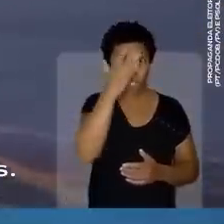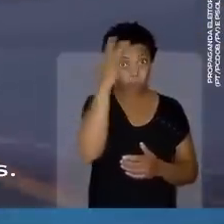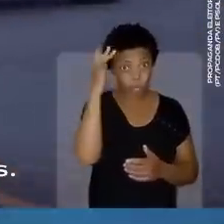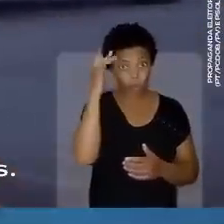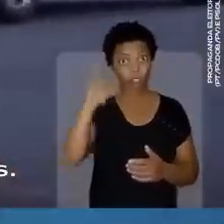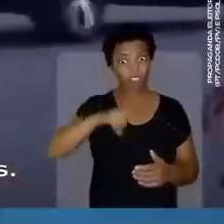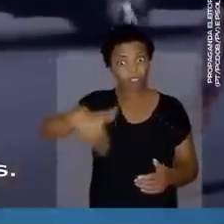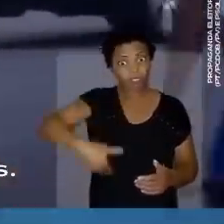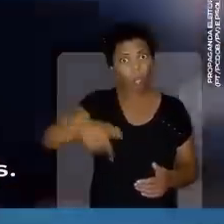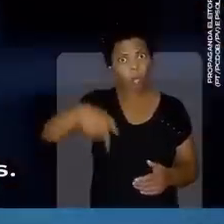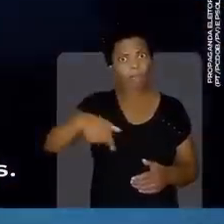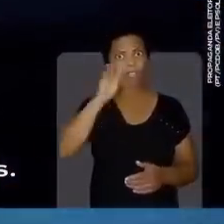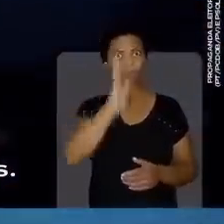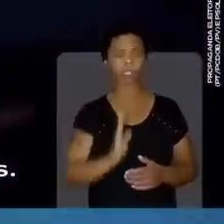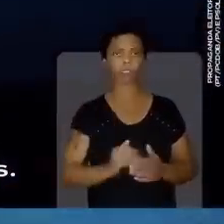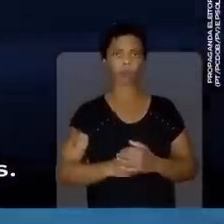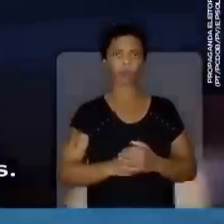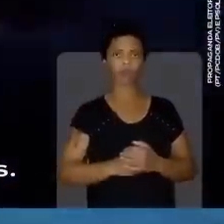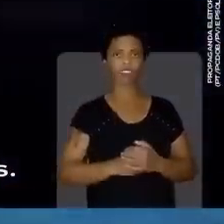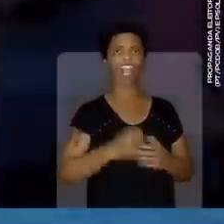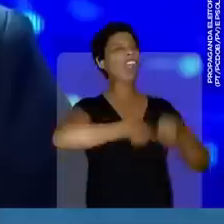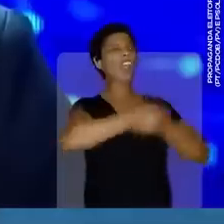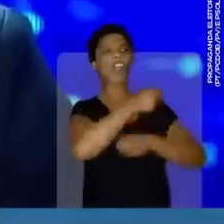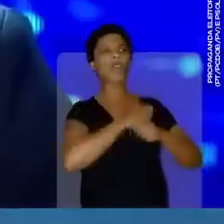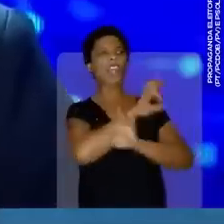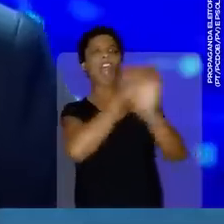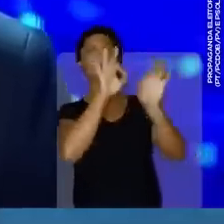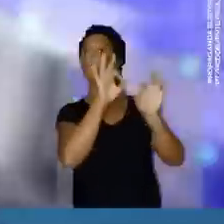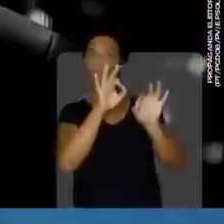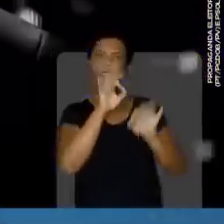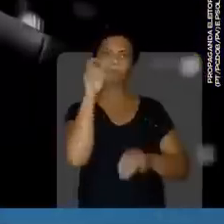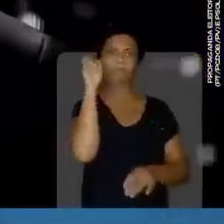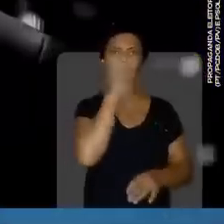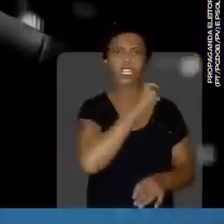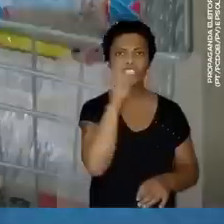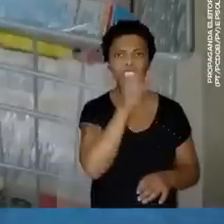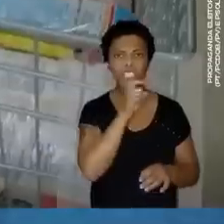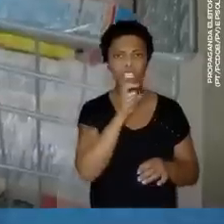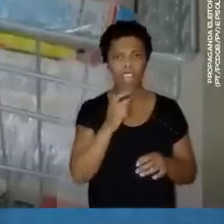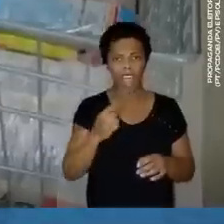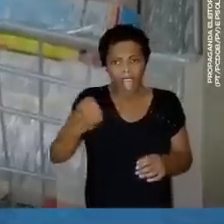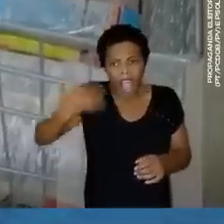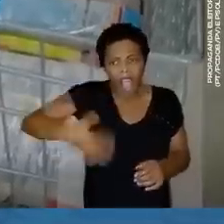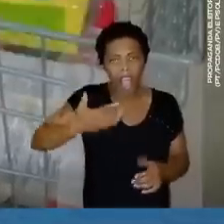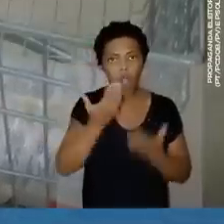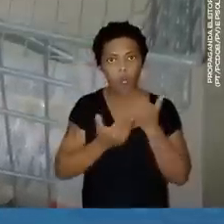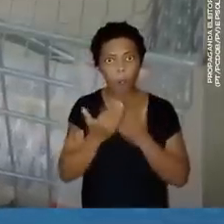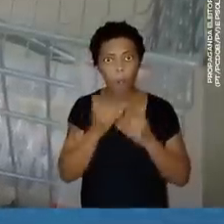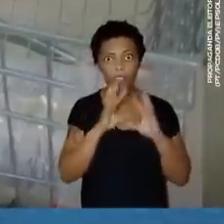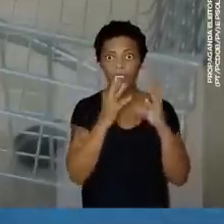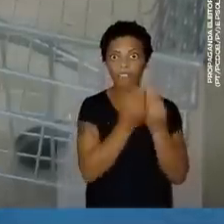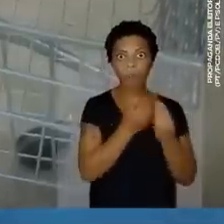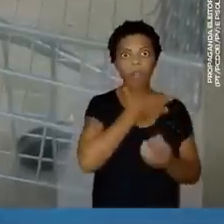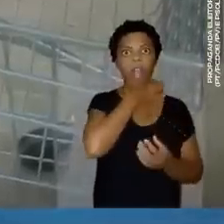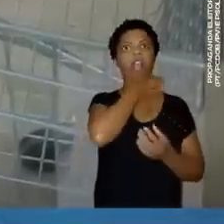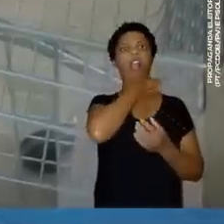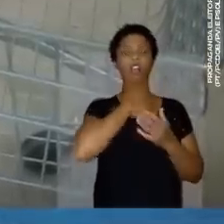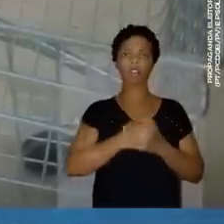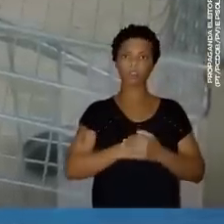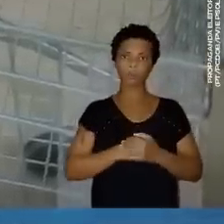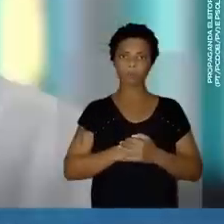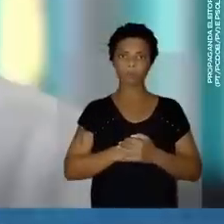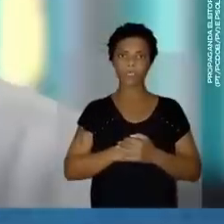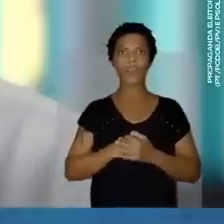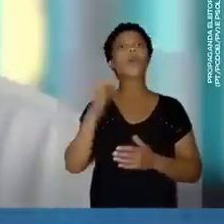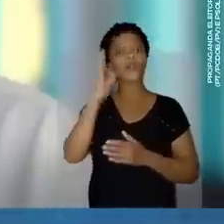Trinta e três milhões de pessoas passam fome no país. A economia está bombando. Mentira. A inflação dos alimentos está sufocando as